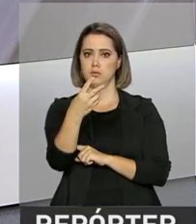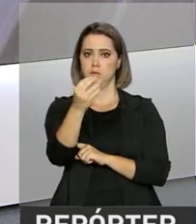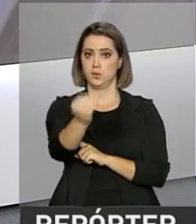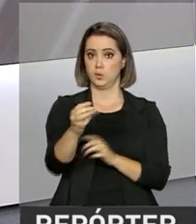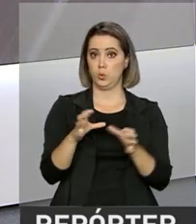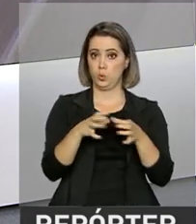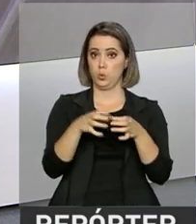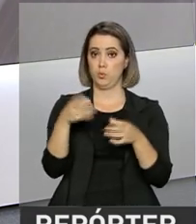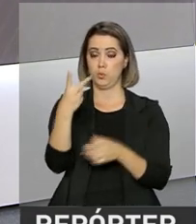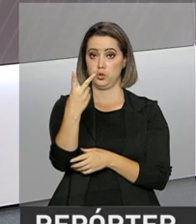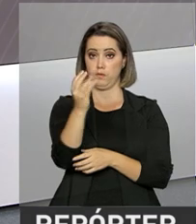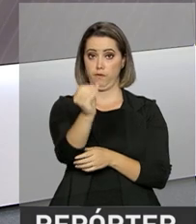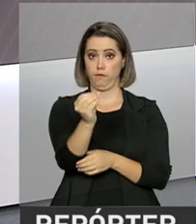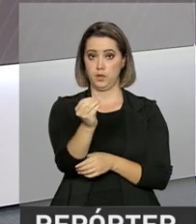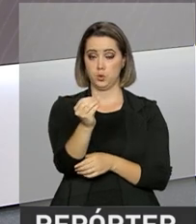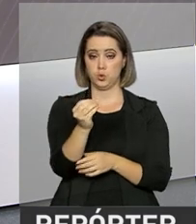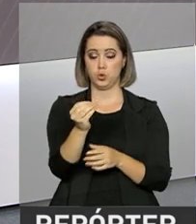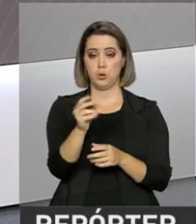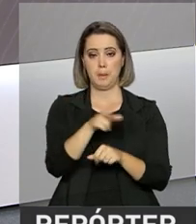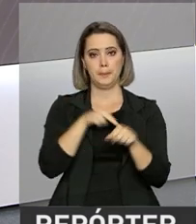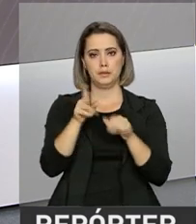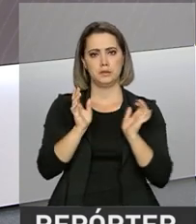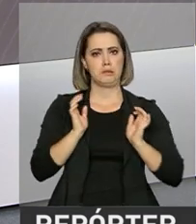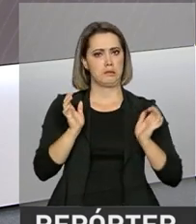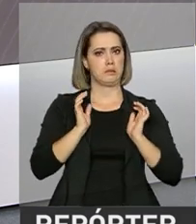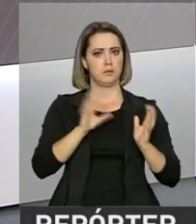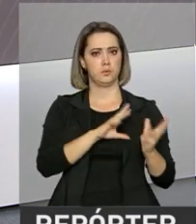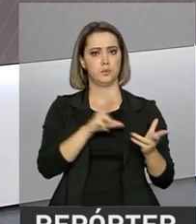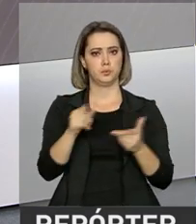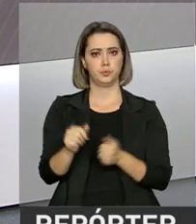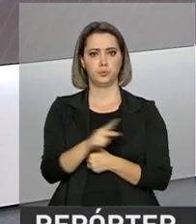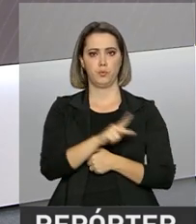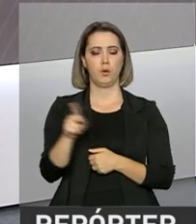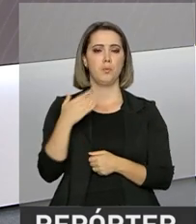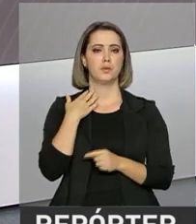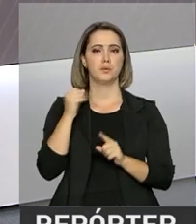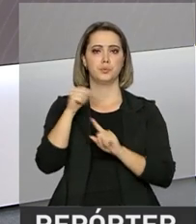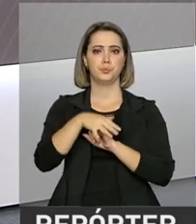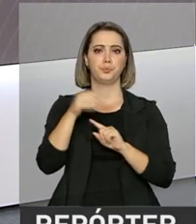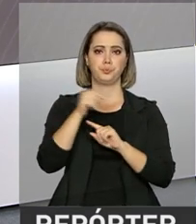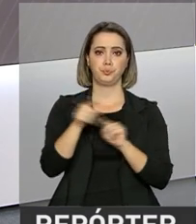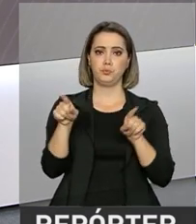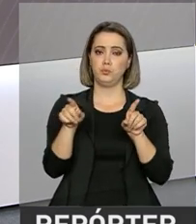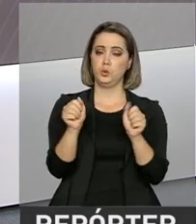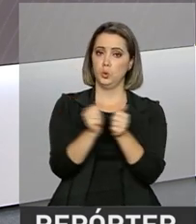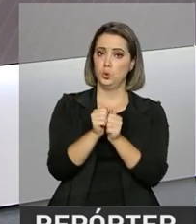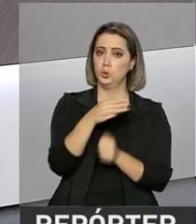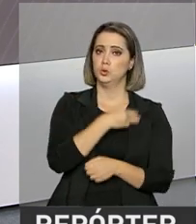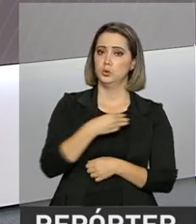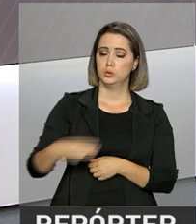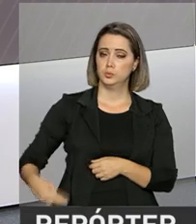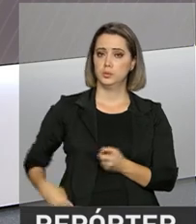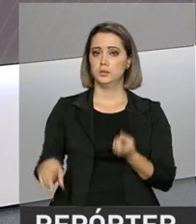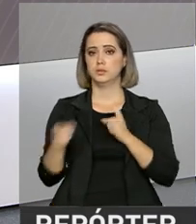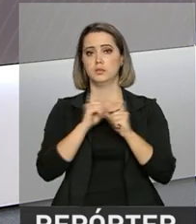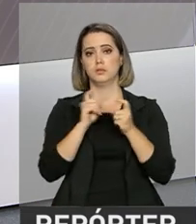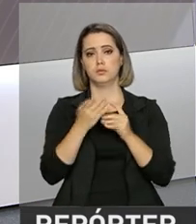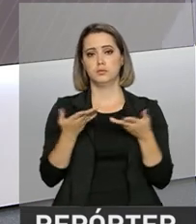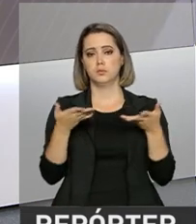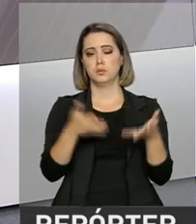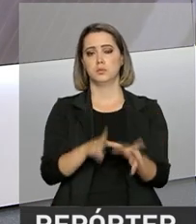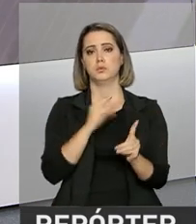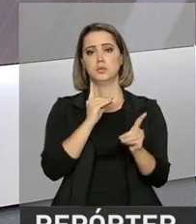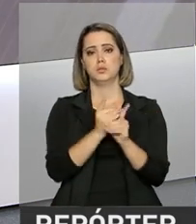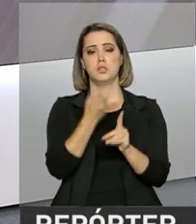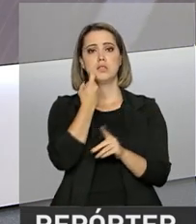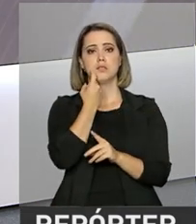ricos do mundo. O presidente do Banco Central, Ilan Goldfein, e o ministro da Fazenda, Henrique Meirelles, participaram do encontro na